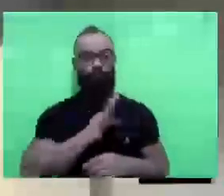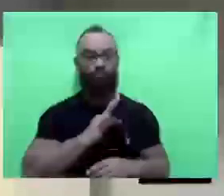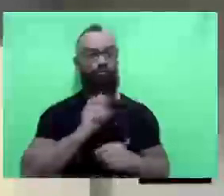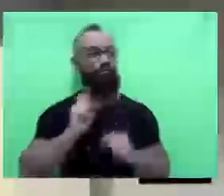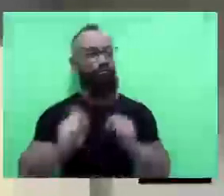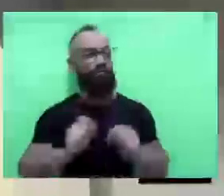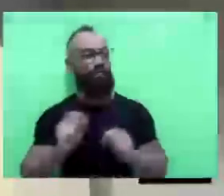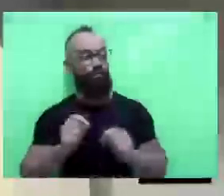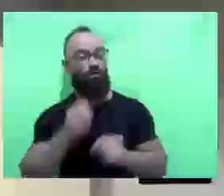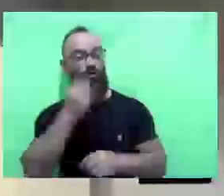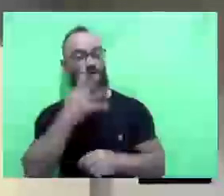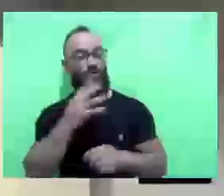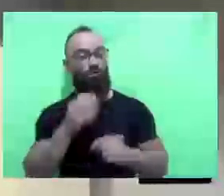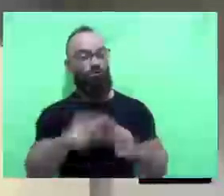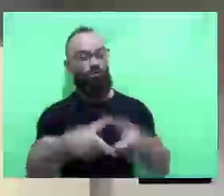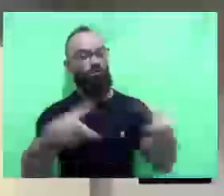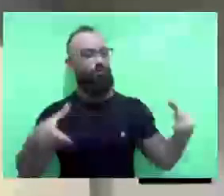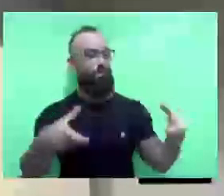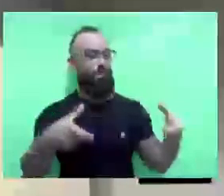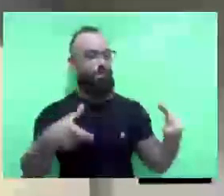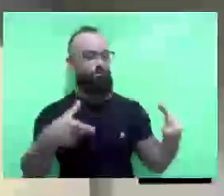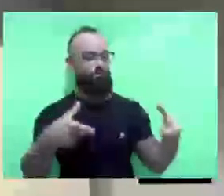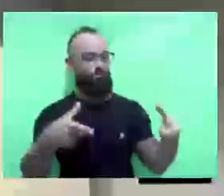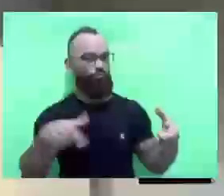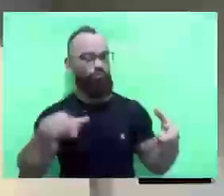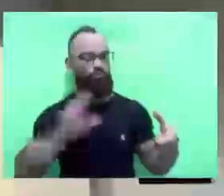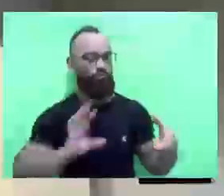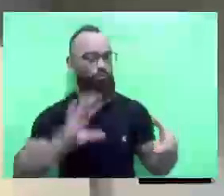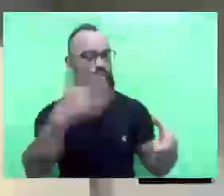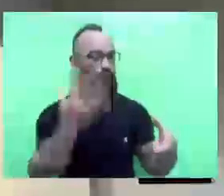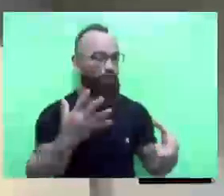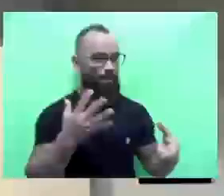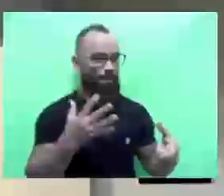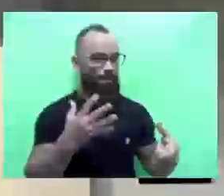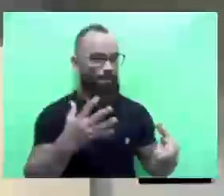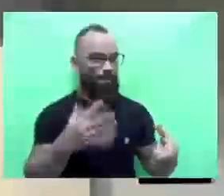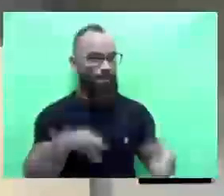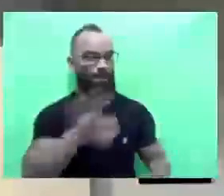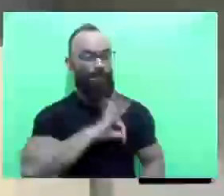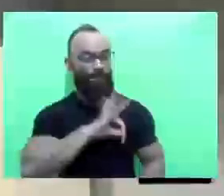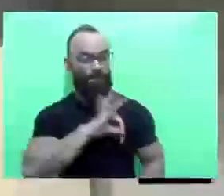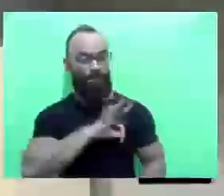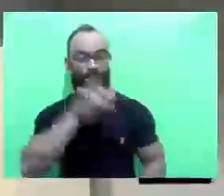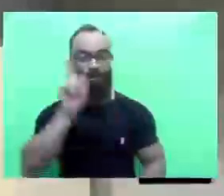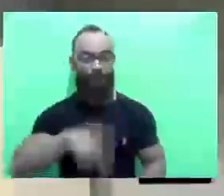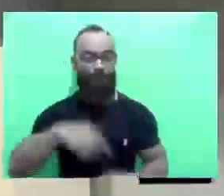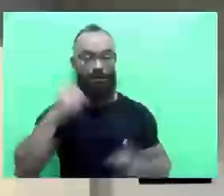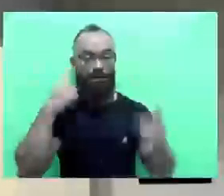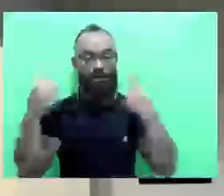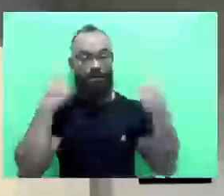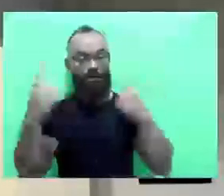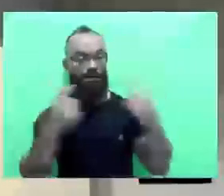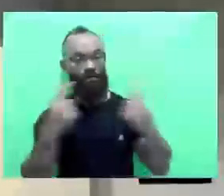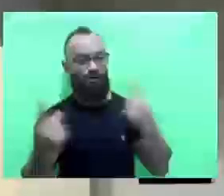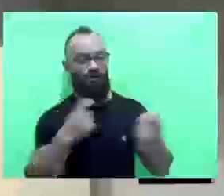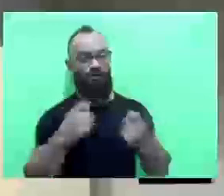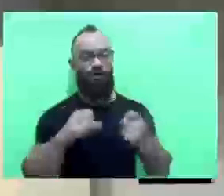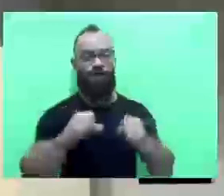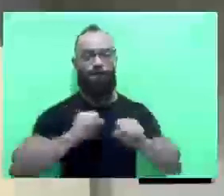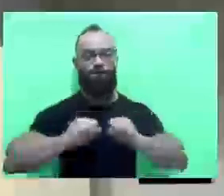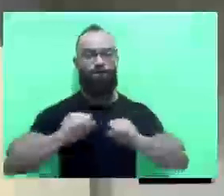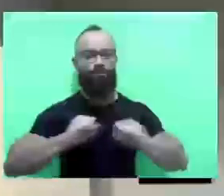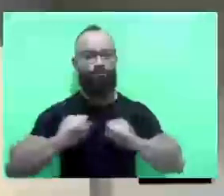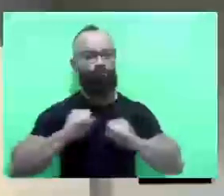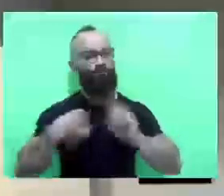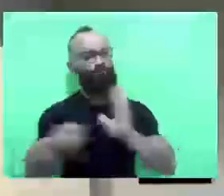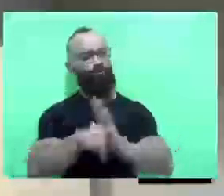parte, até a maior parte da ocorrência no disco de denúncia da PM é por perturbação de som automotivo. Então, se o